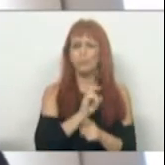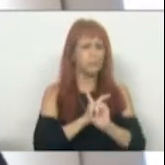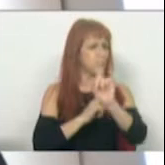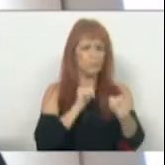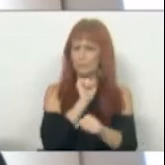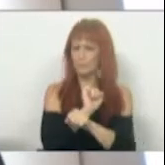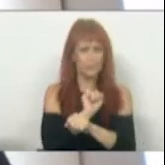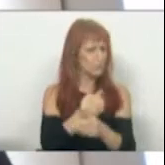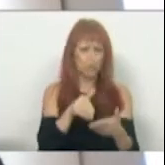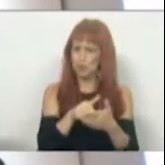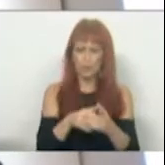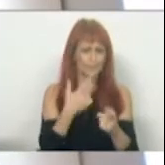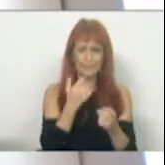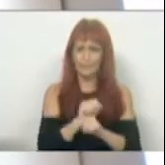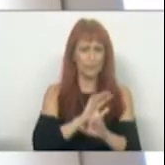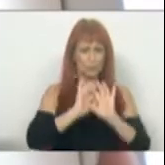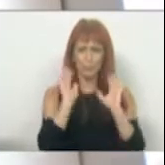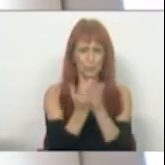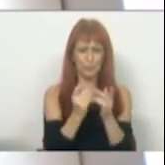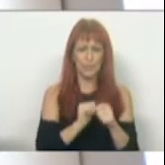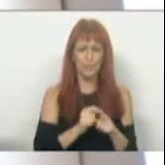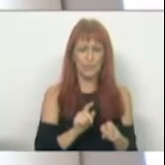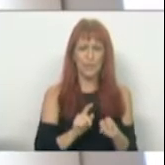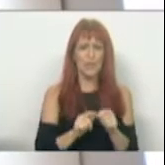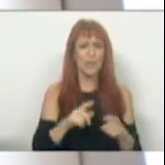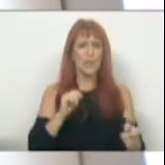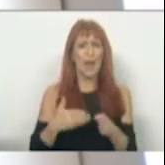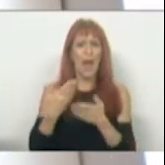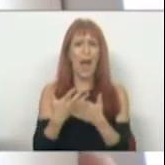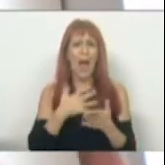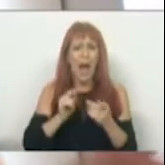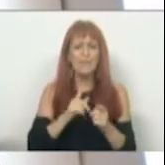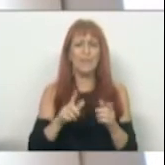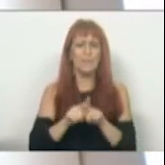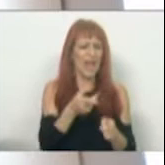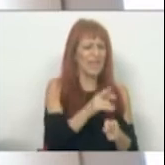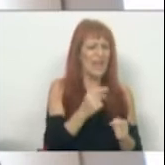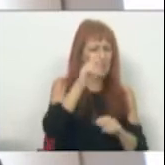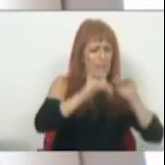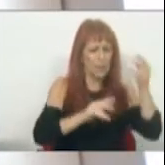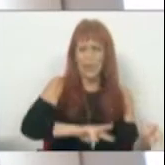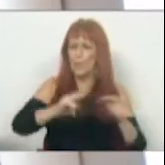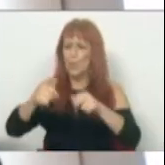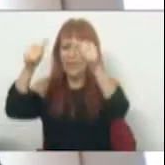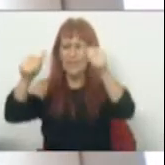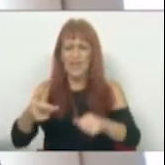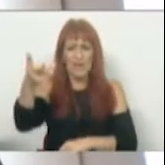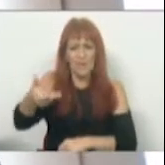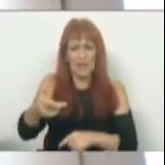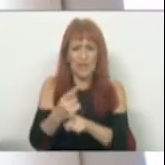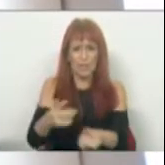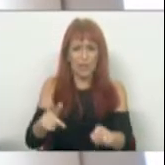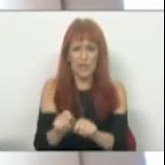obstaculizar e não possam penalizar os clientes que queiram passar da taxa variável para a taxa fixa, que se queiram